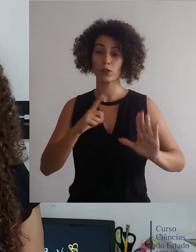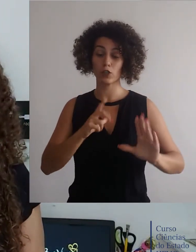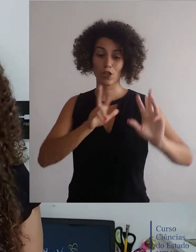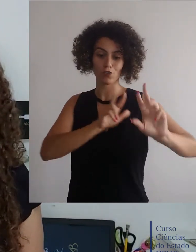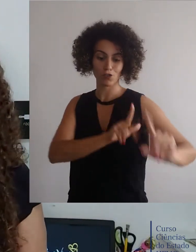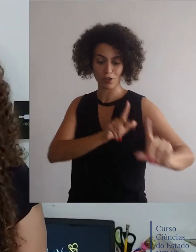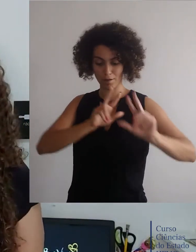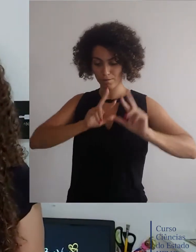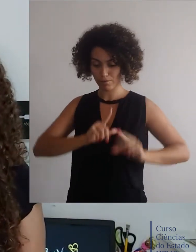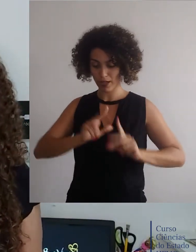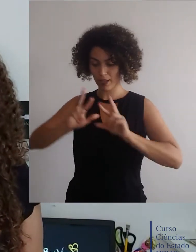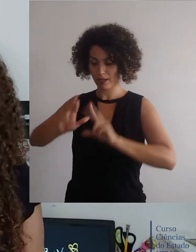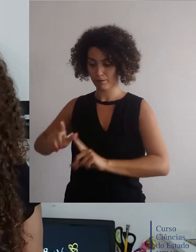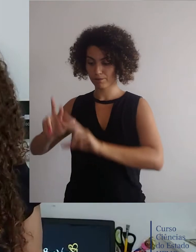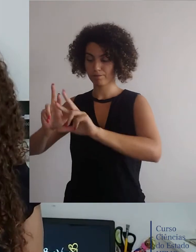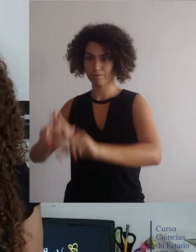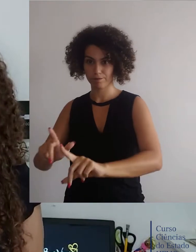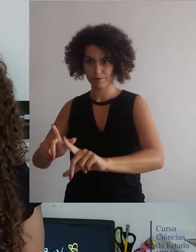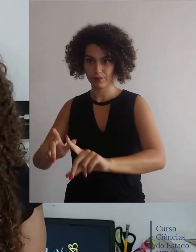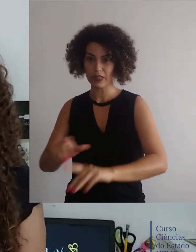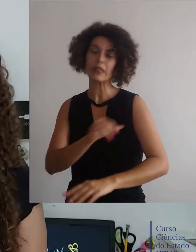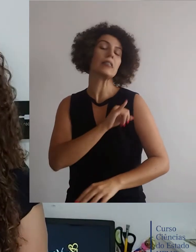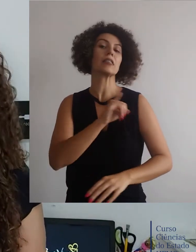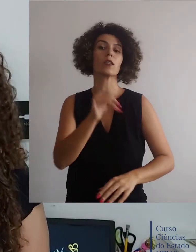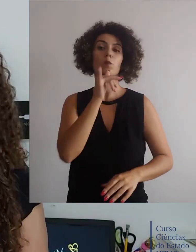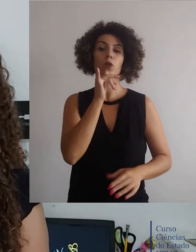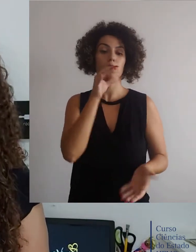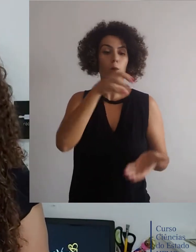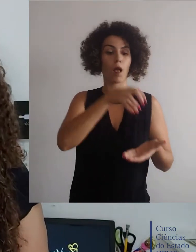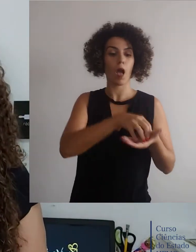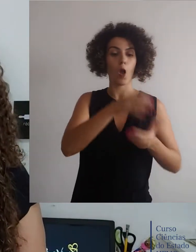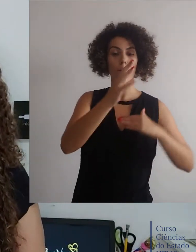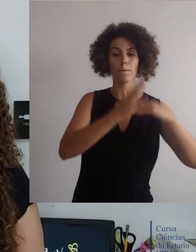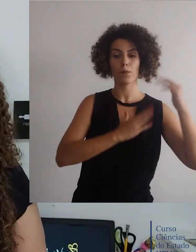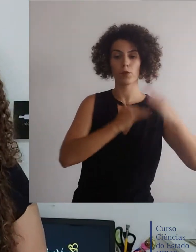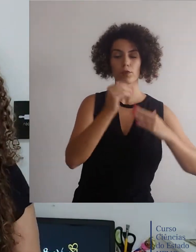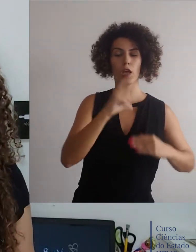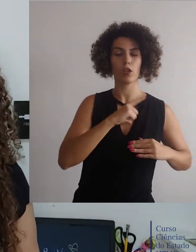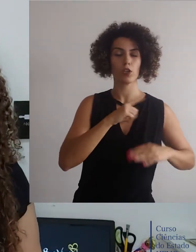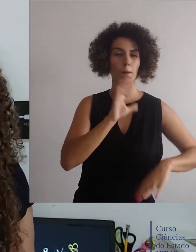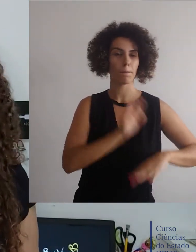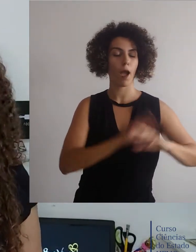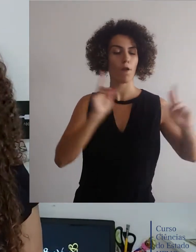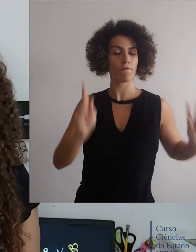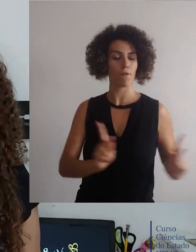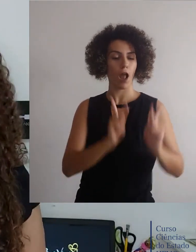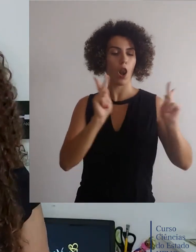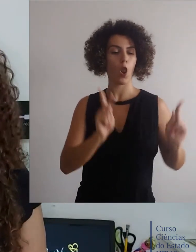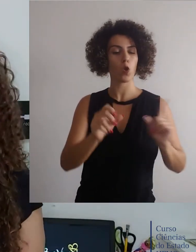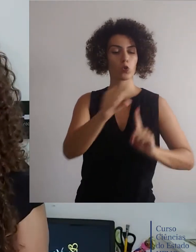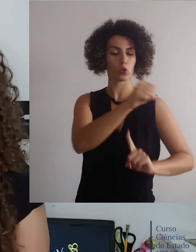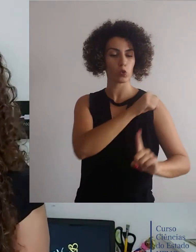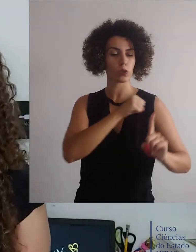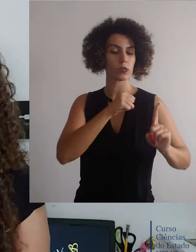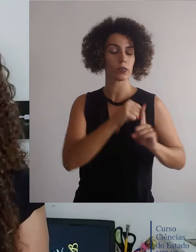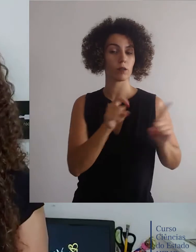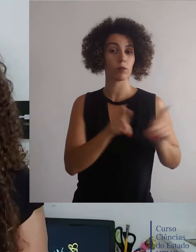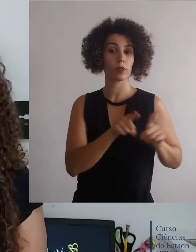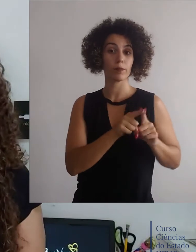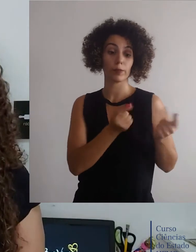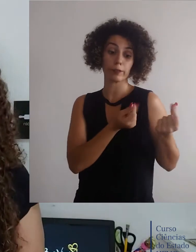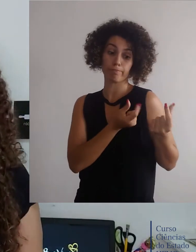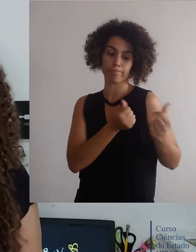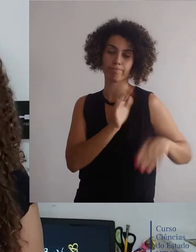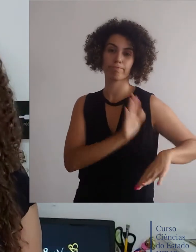grande diferença entre essas categorias. Aquelas categorias que gozavam de maior prestígio social e também maior poder